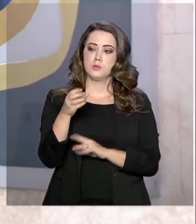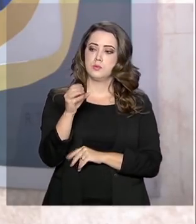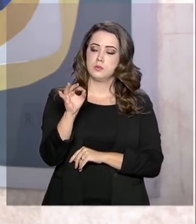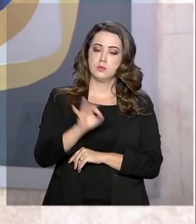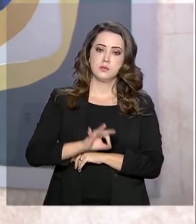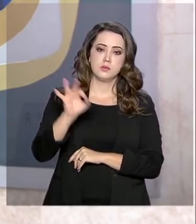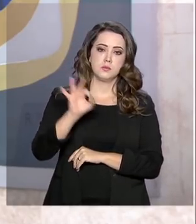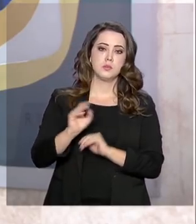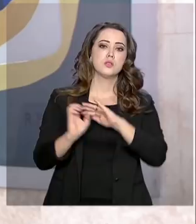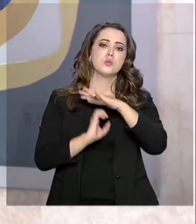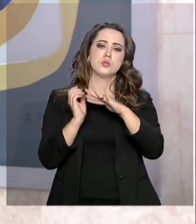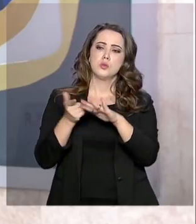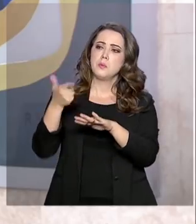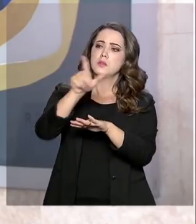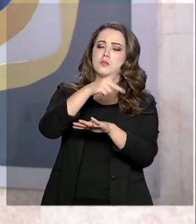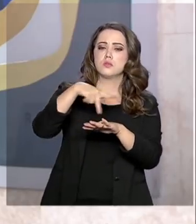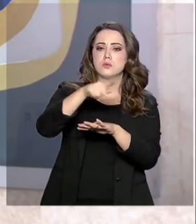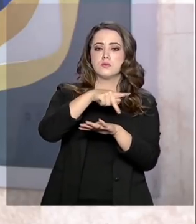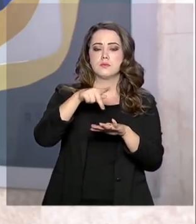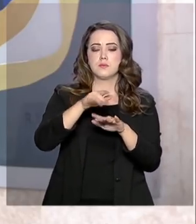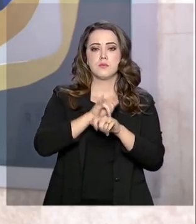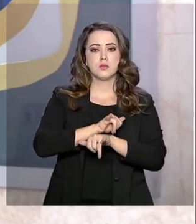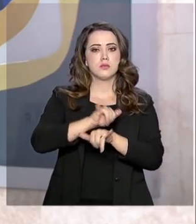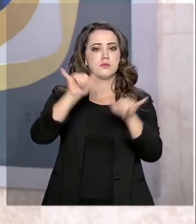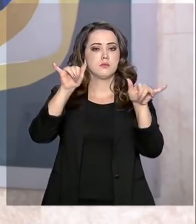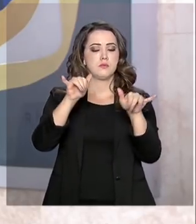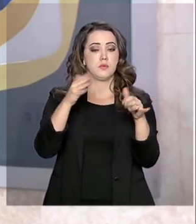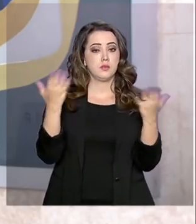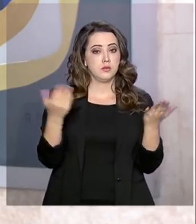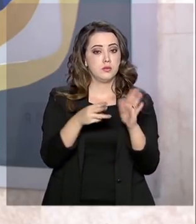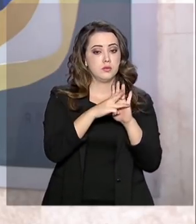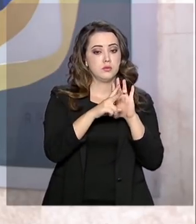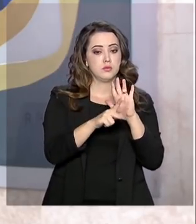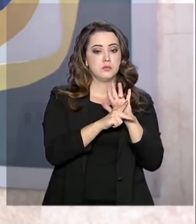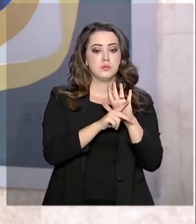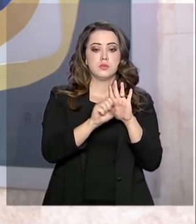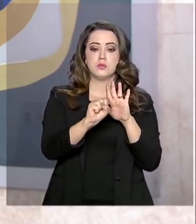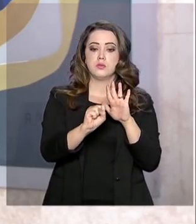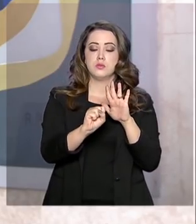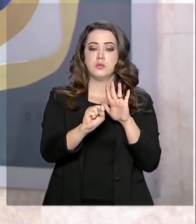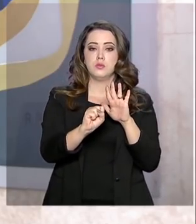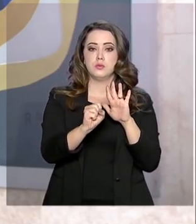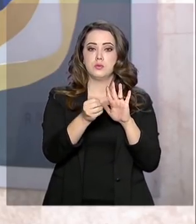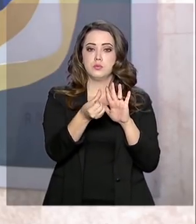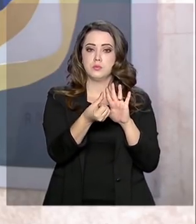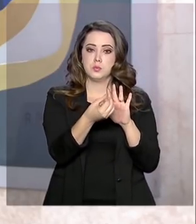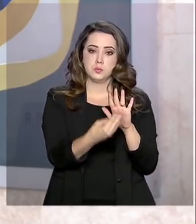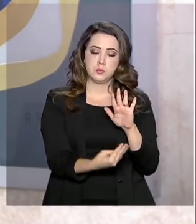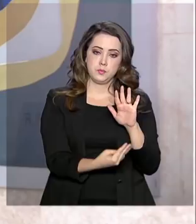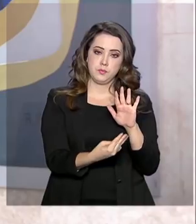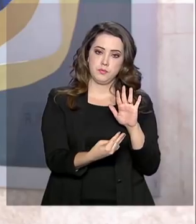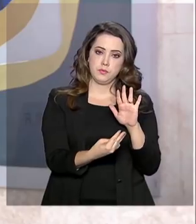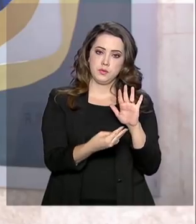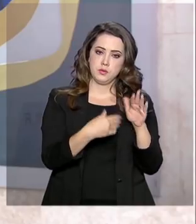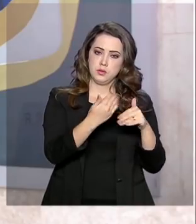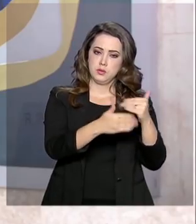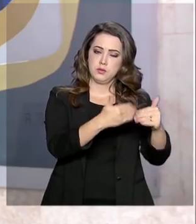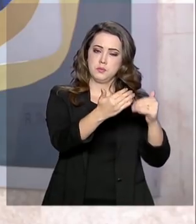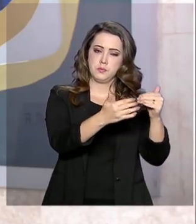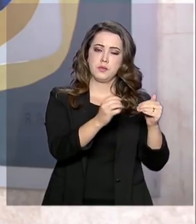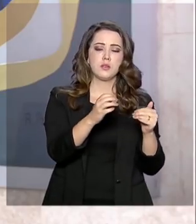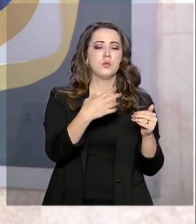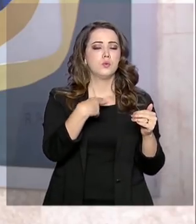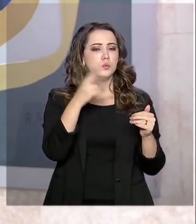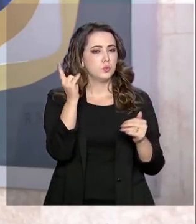estrangeiro em companhias aéreas com a medida provisória 863. O texto da MP tramita em regime de